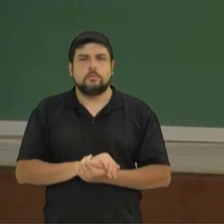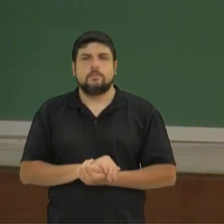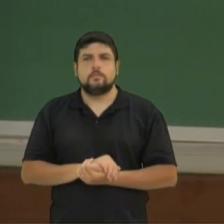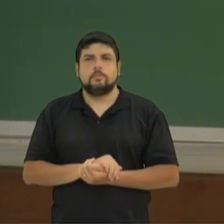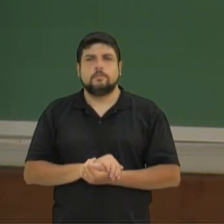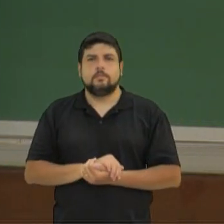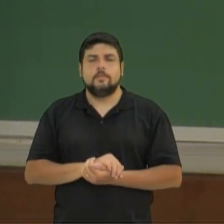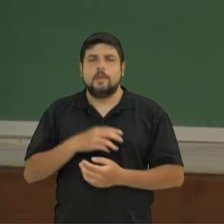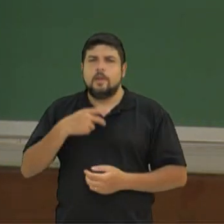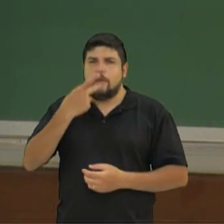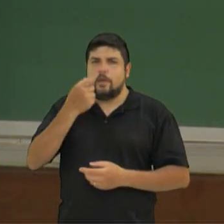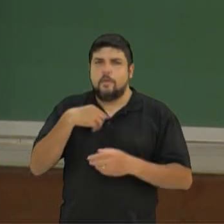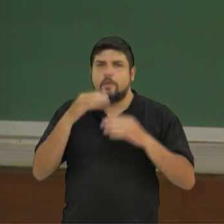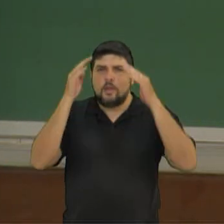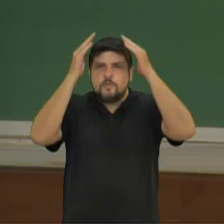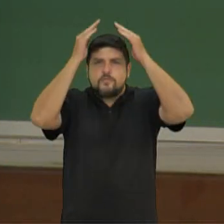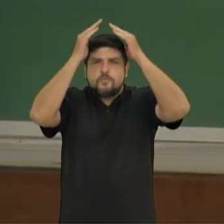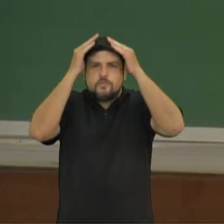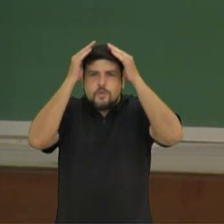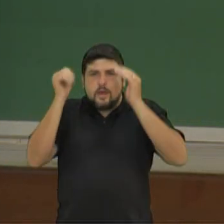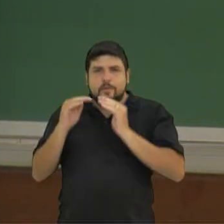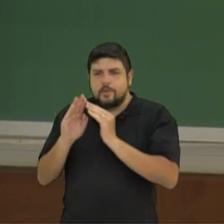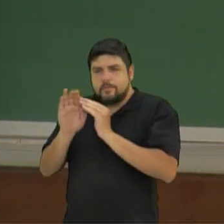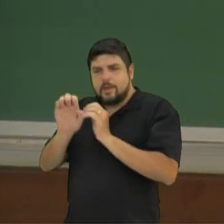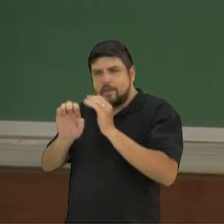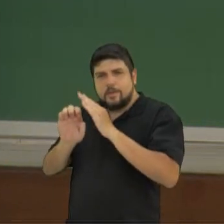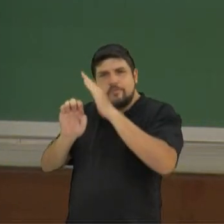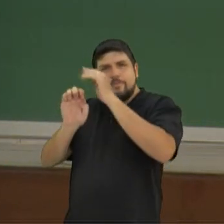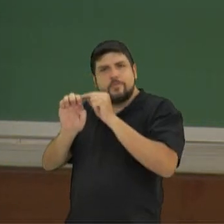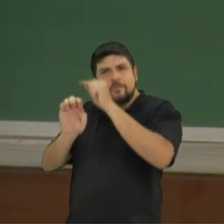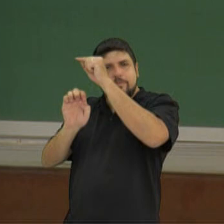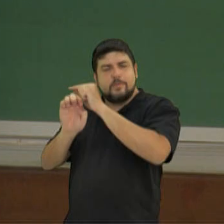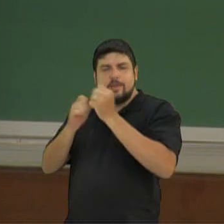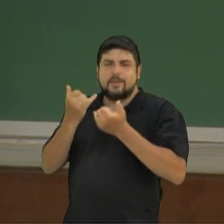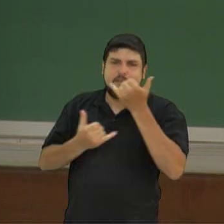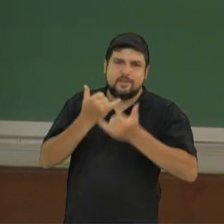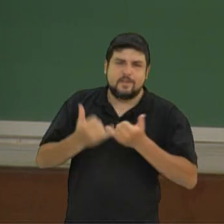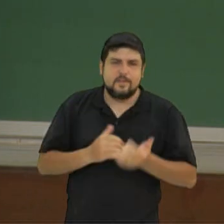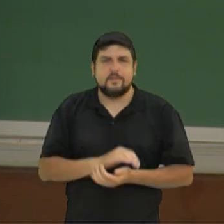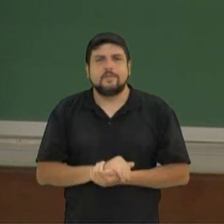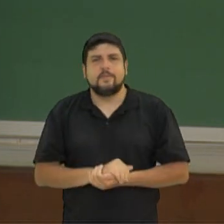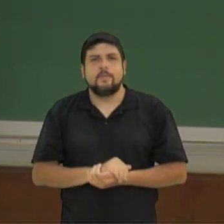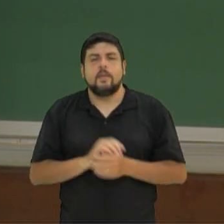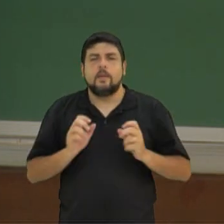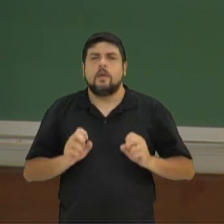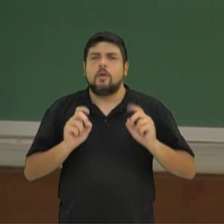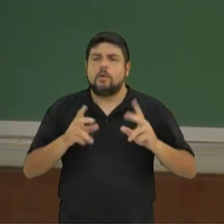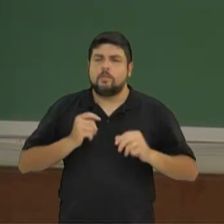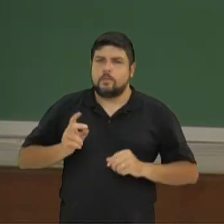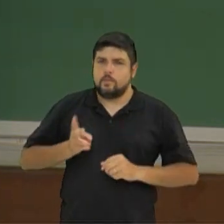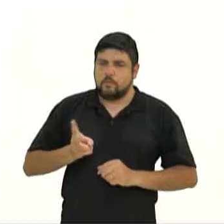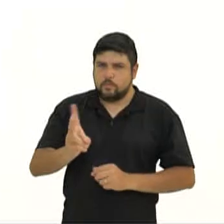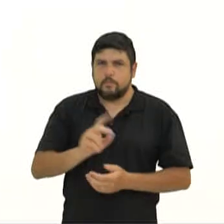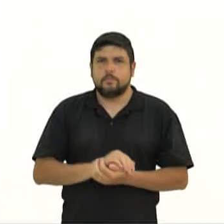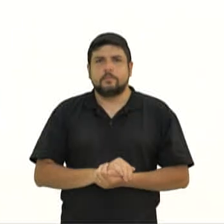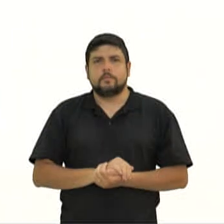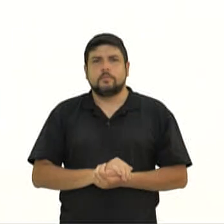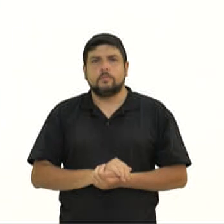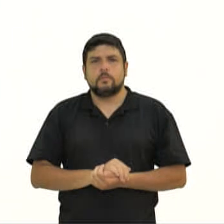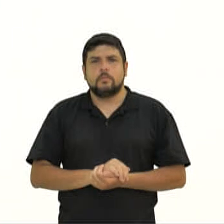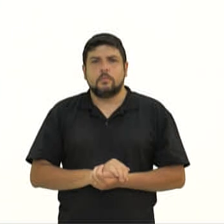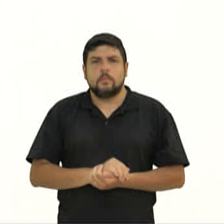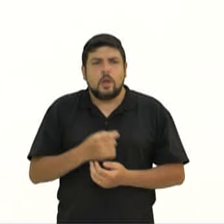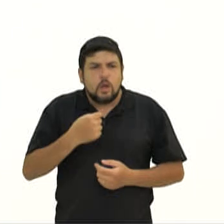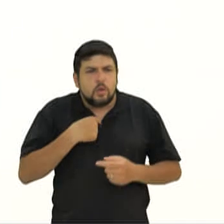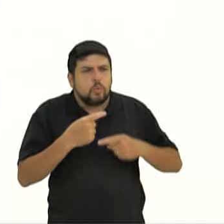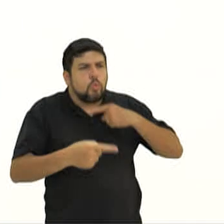falei o chapéuzinho, mas vocês sabem que é o circunflexo, né, gente? Foi só uma brincadeira. Continuando, então, nossa reportagem. Tive tantas dúvidas